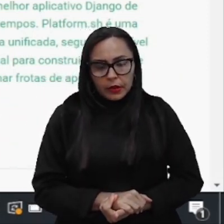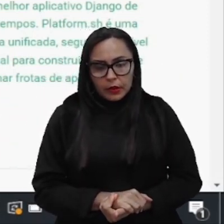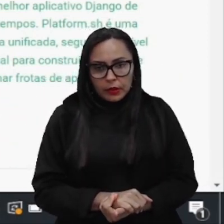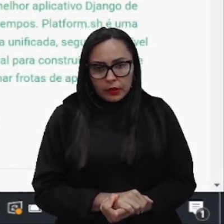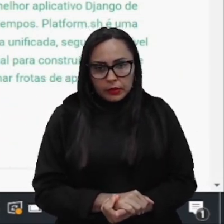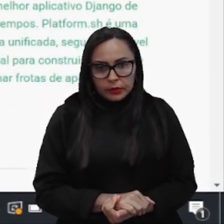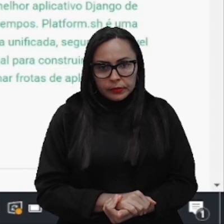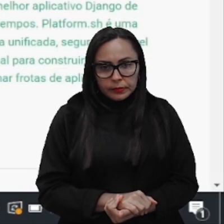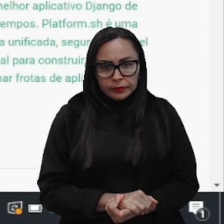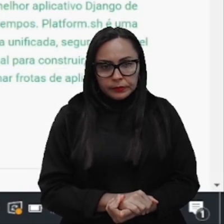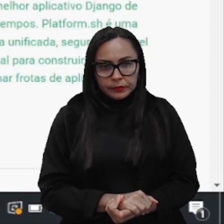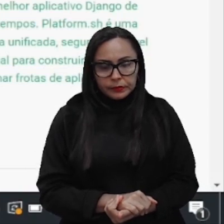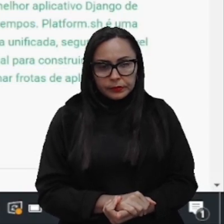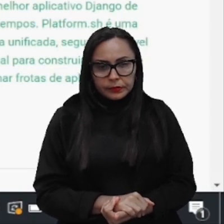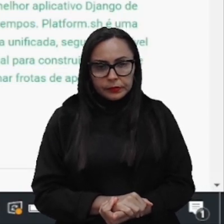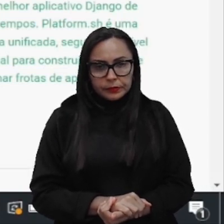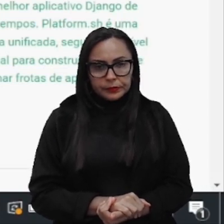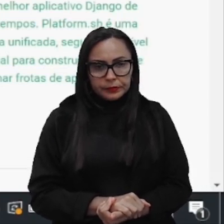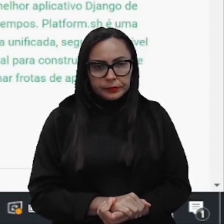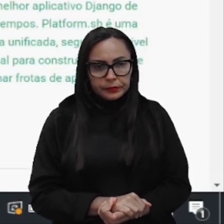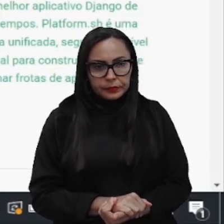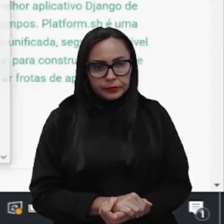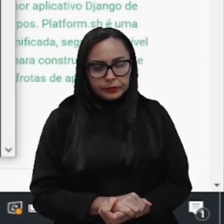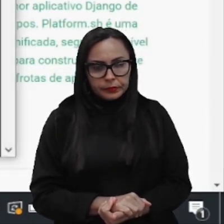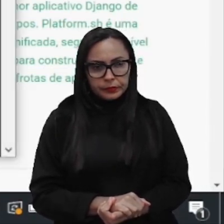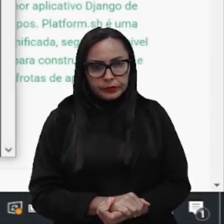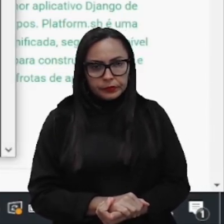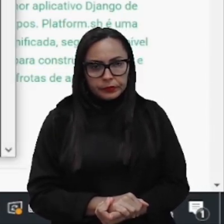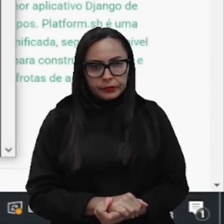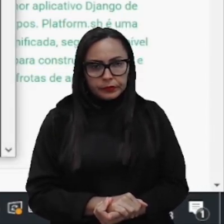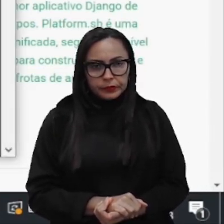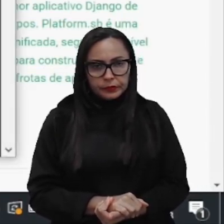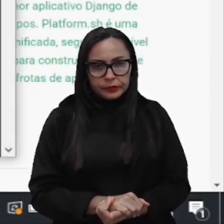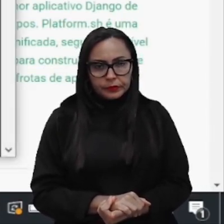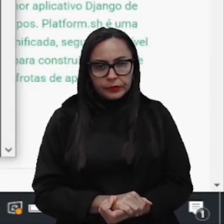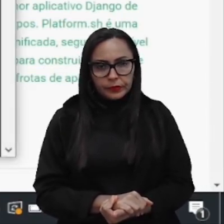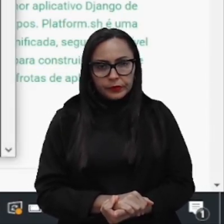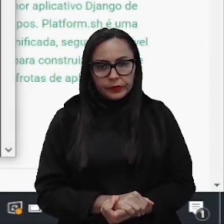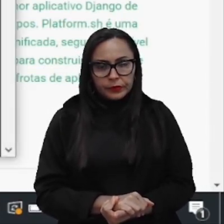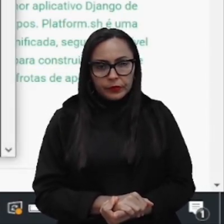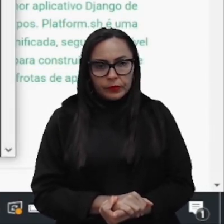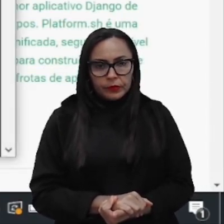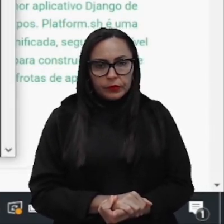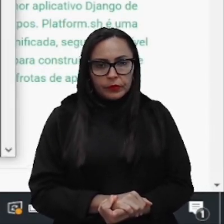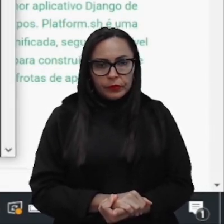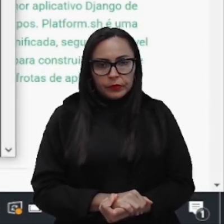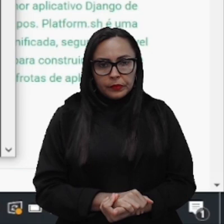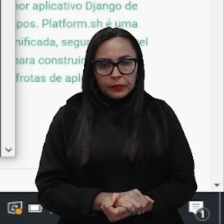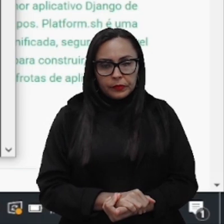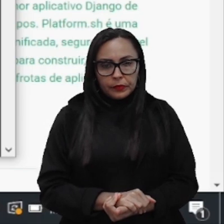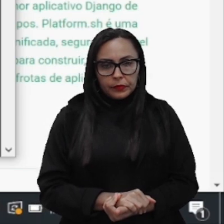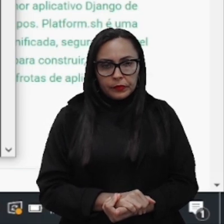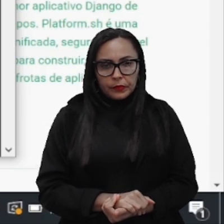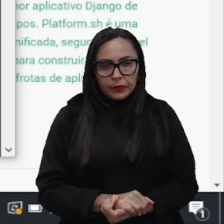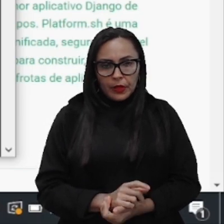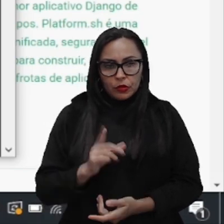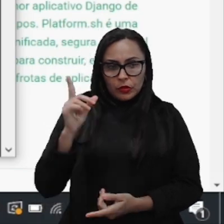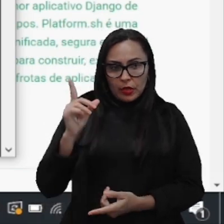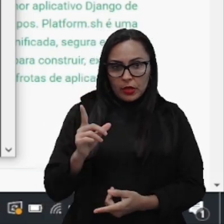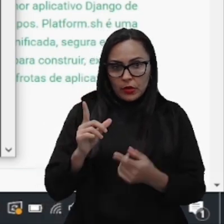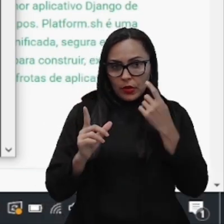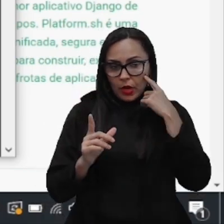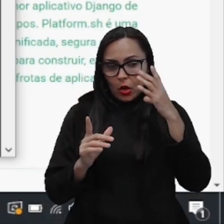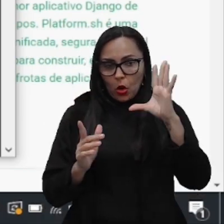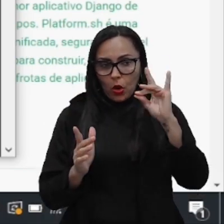pode copiar aqui, né, PIP, install, é só colocar PIP, install, e digitar Django, né, com o D, mas eu